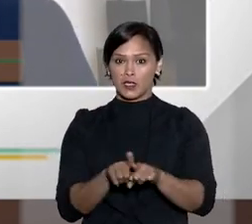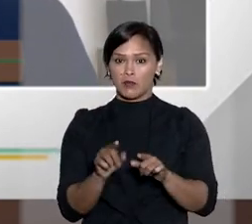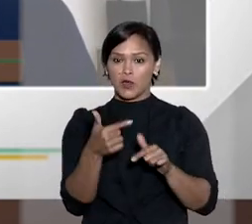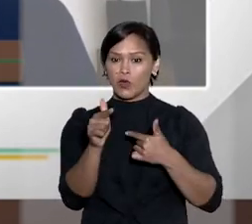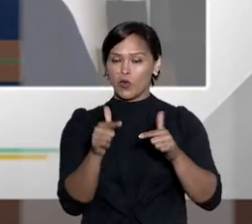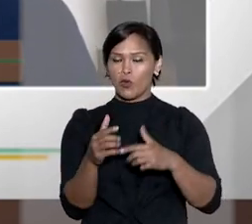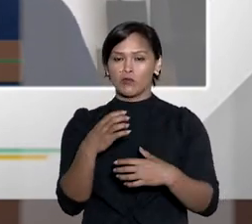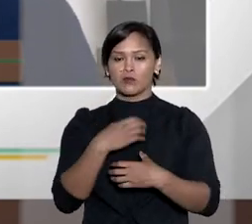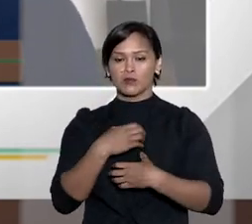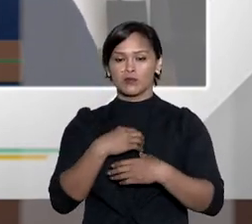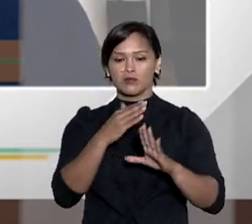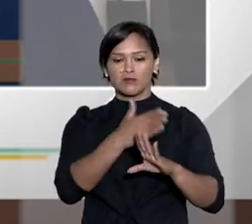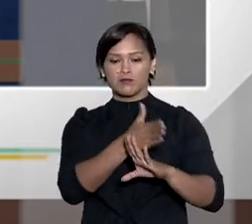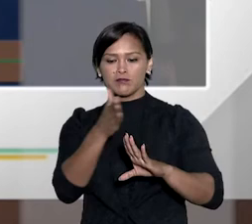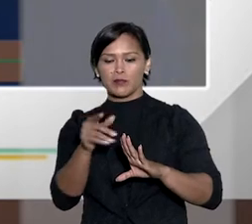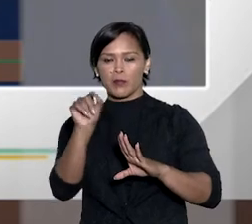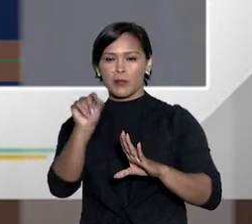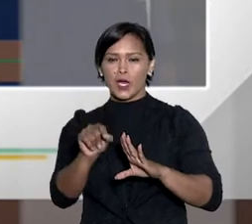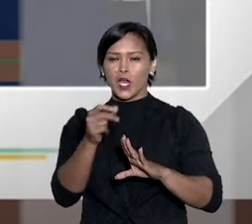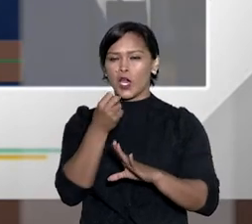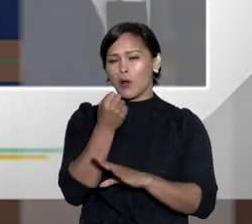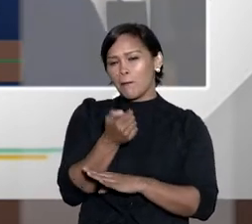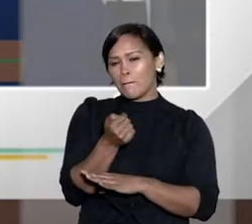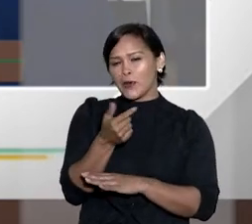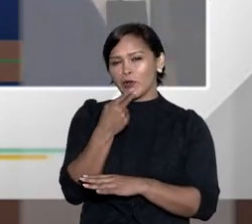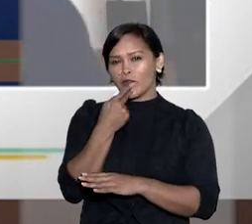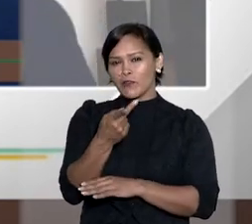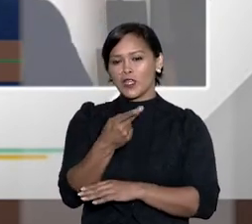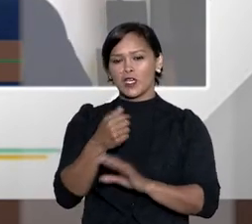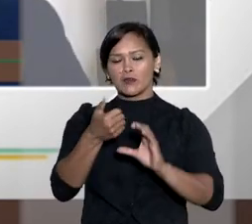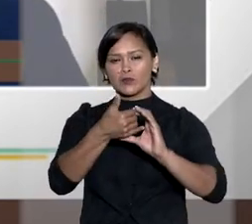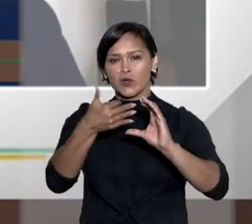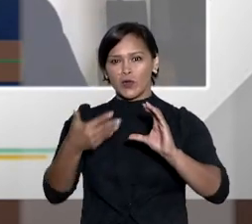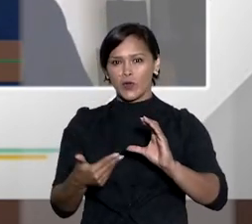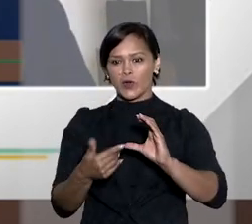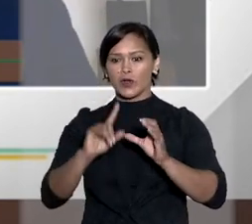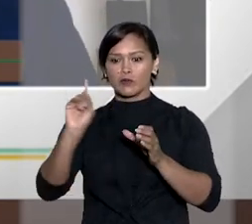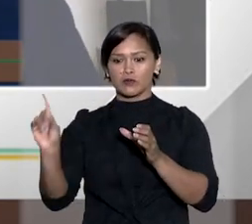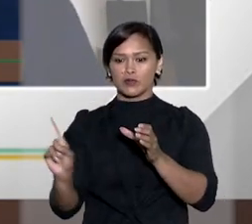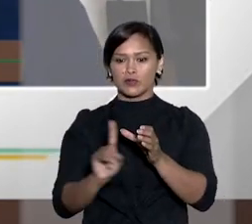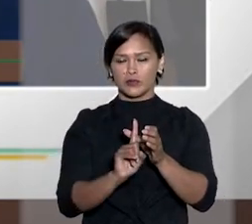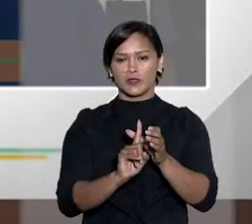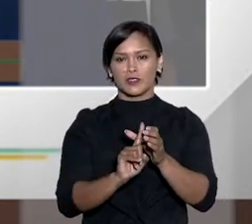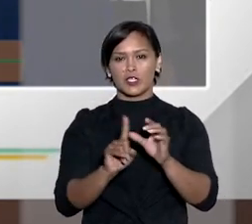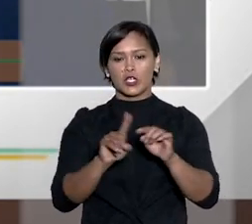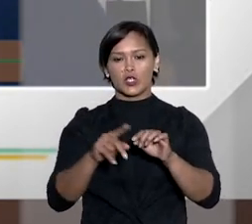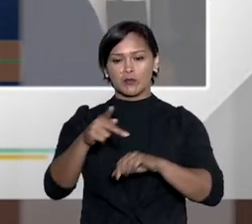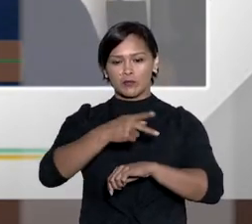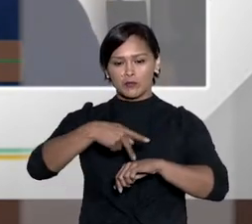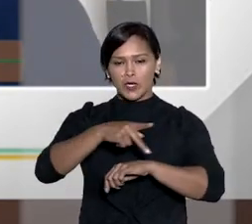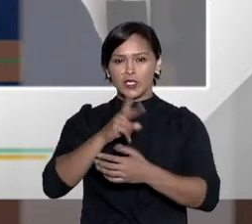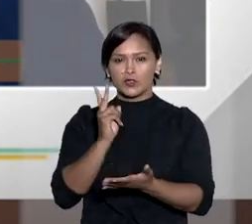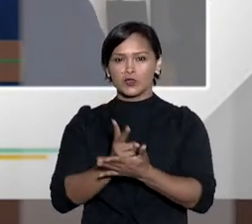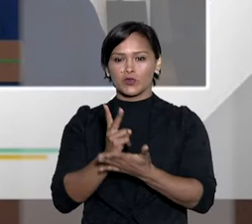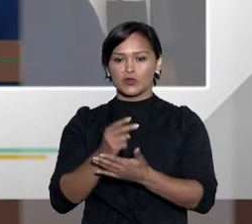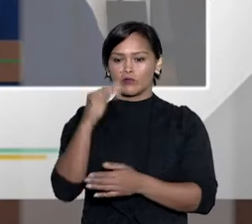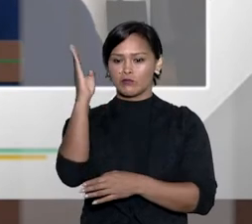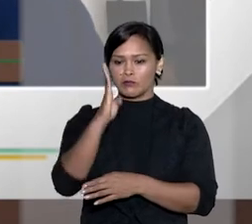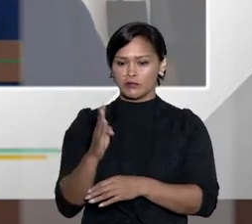lado, pouco assim, falado do Fonage, que é o seu caráter integrador. No país continental como o Brasil,